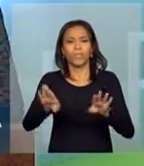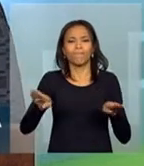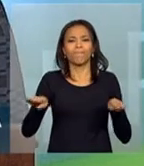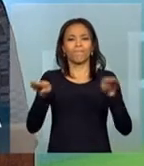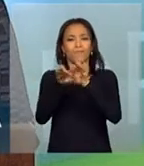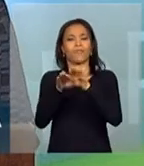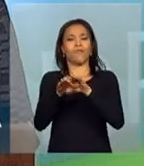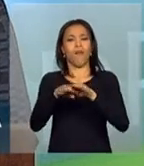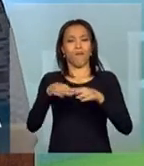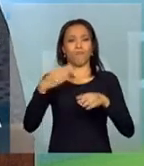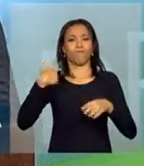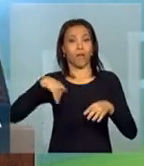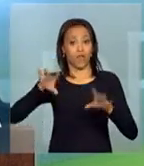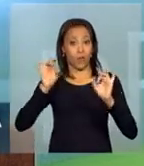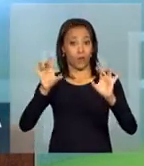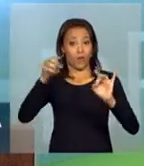país.